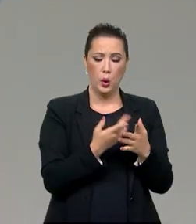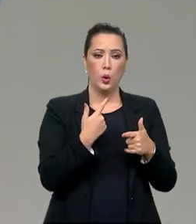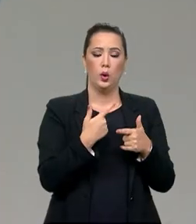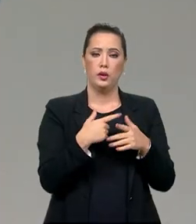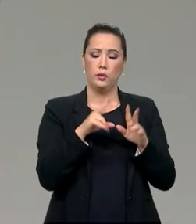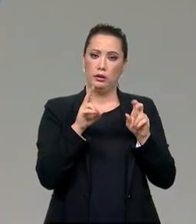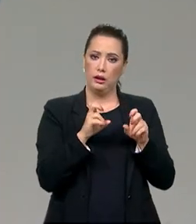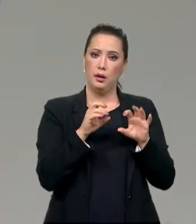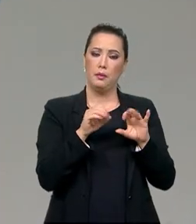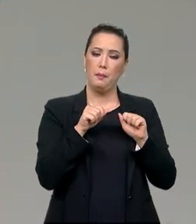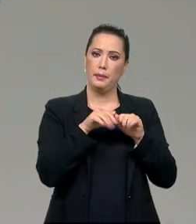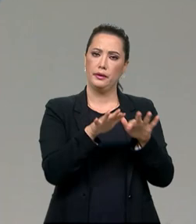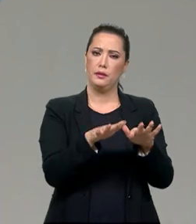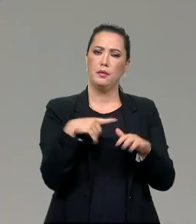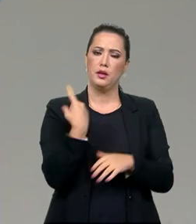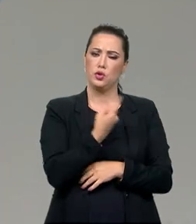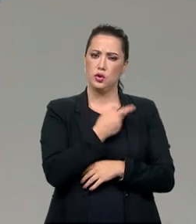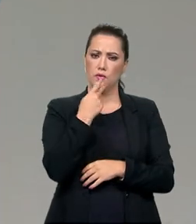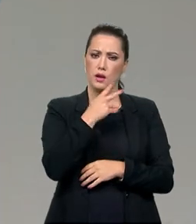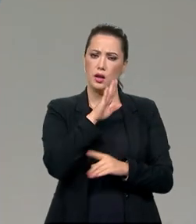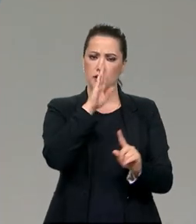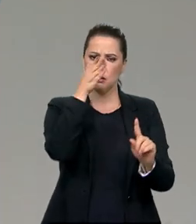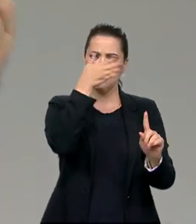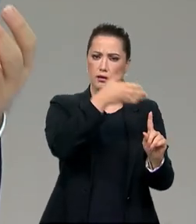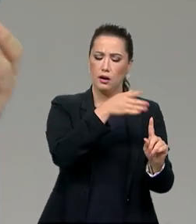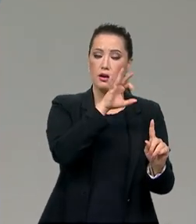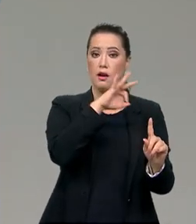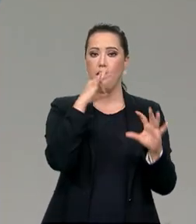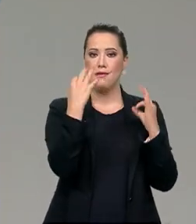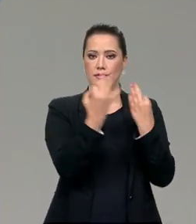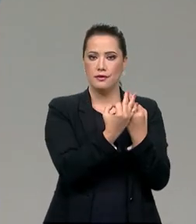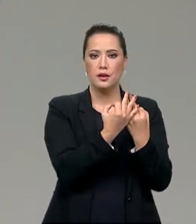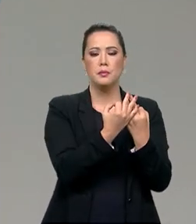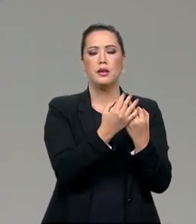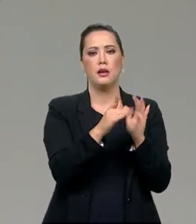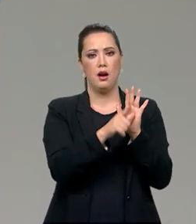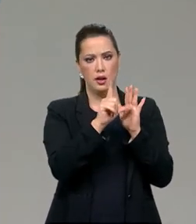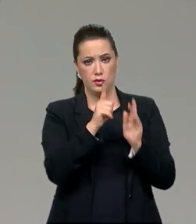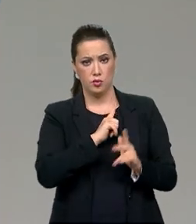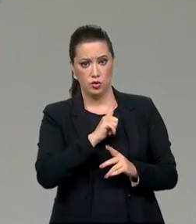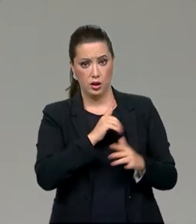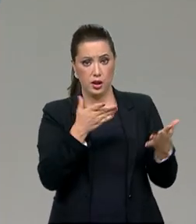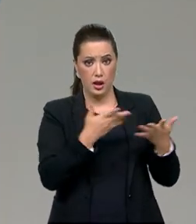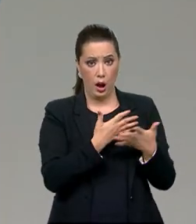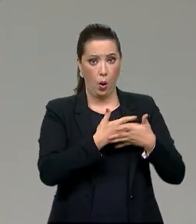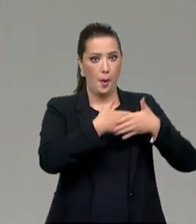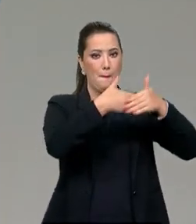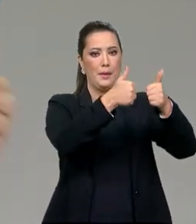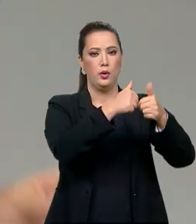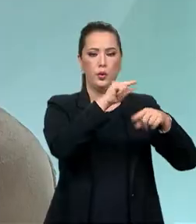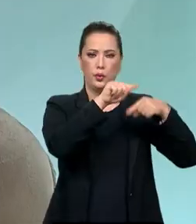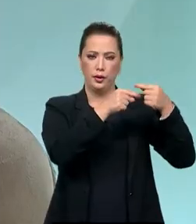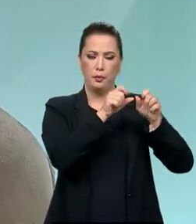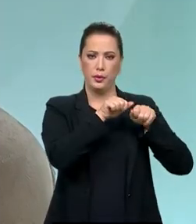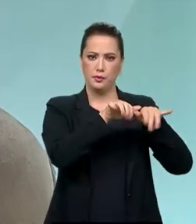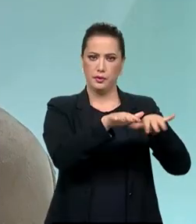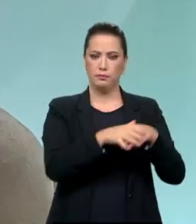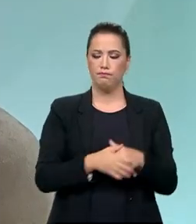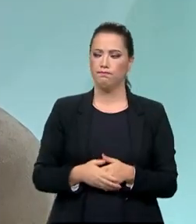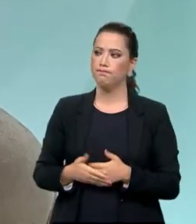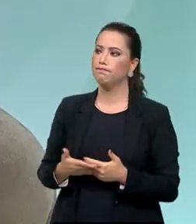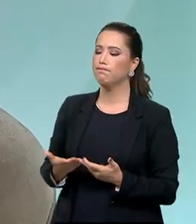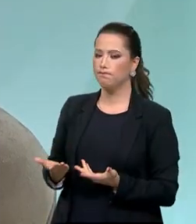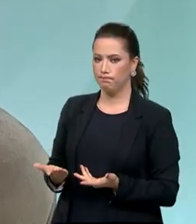A gente pode dizer que a centralidade do tema da família já existiu, ganhou ainda mais força com a pandemia? Paulo, exatamente